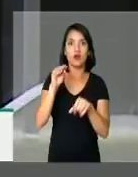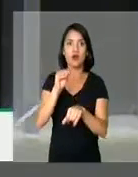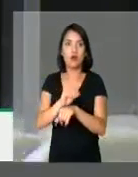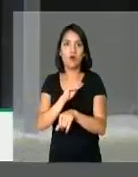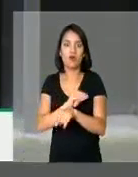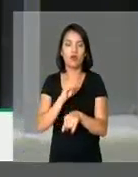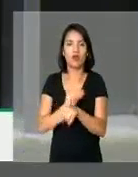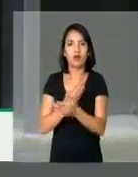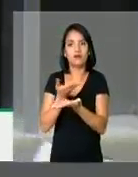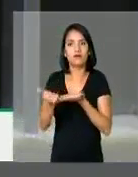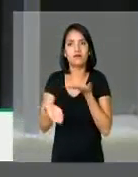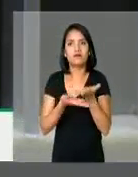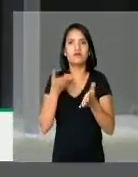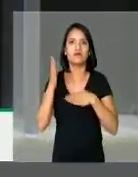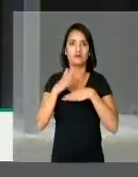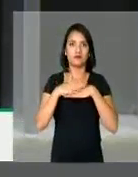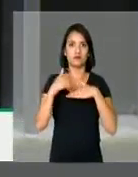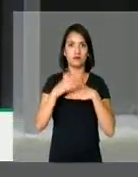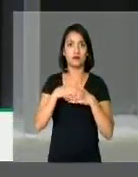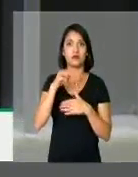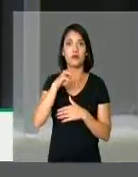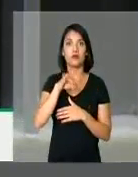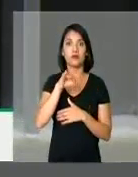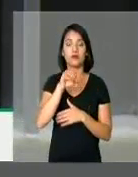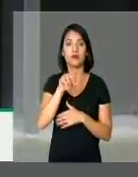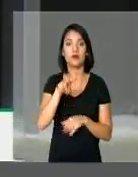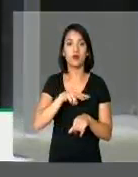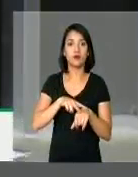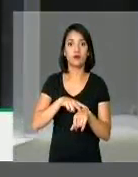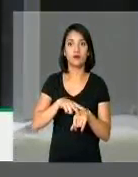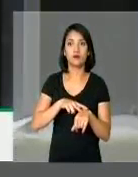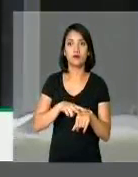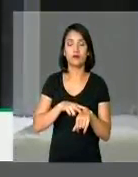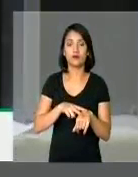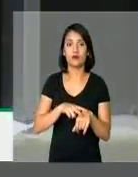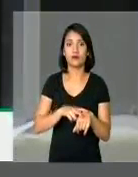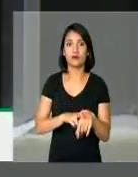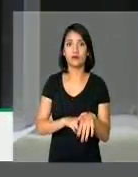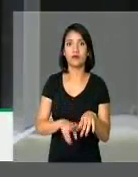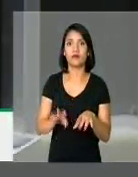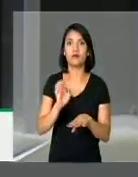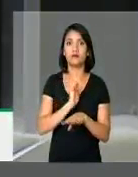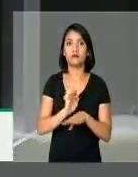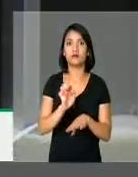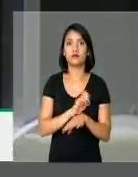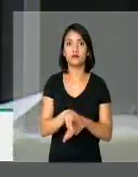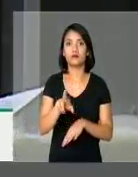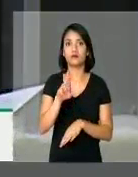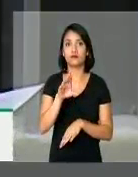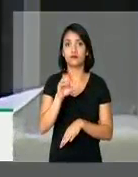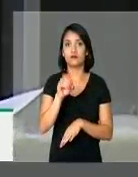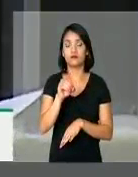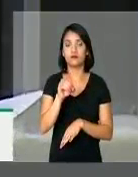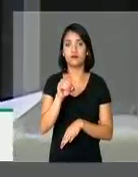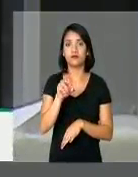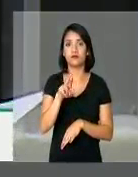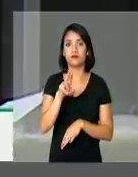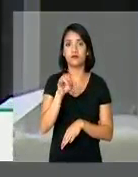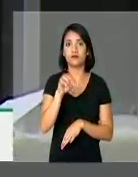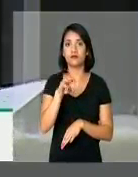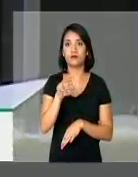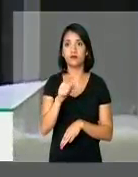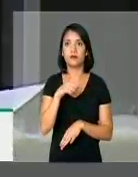O chamado Maio Verde, em Roraima, ele foi marcado por vários eventos